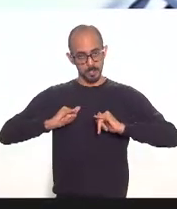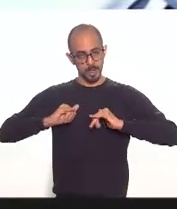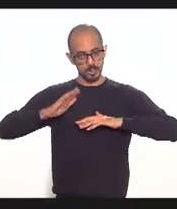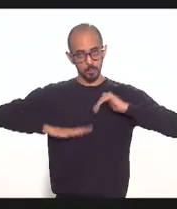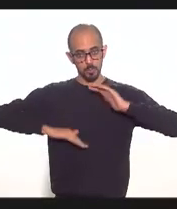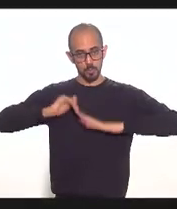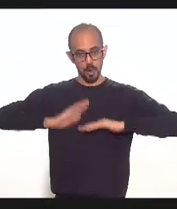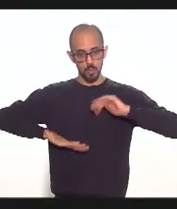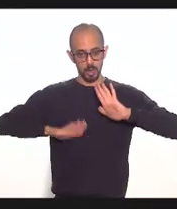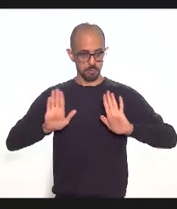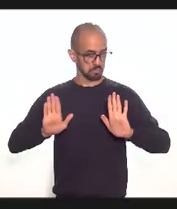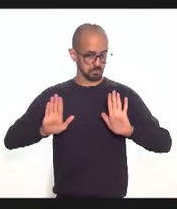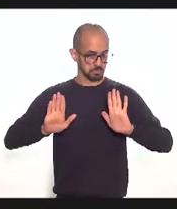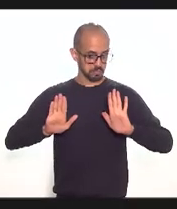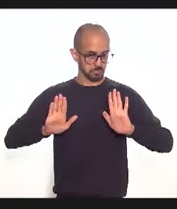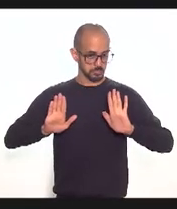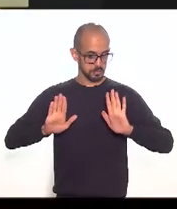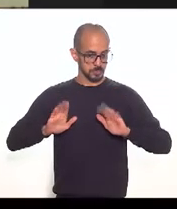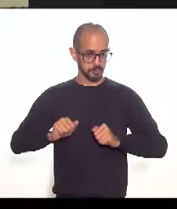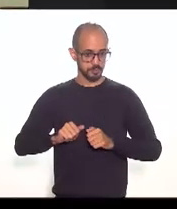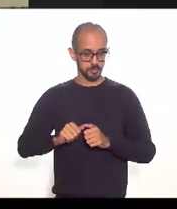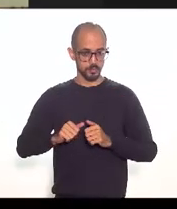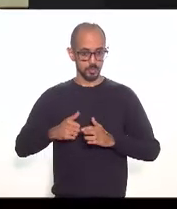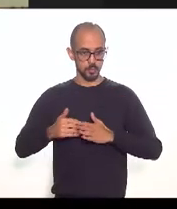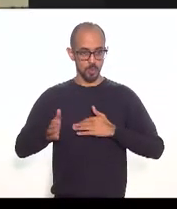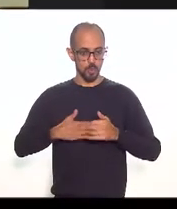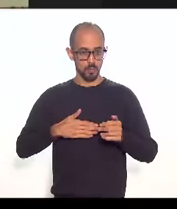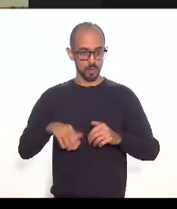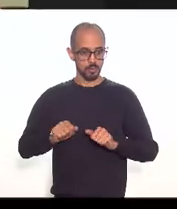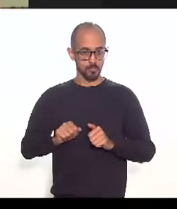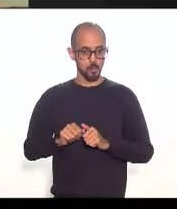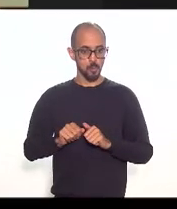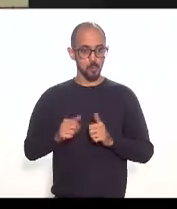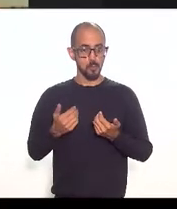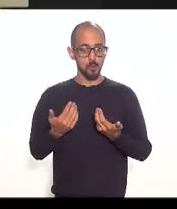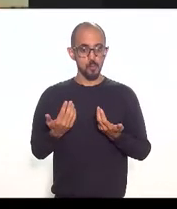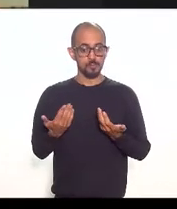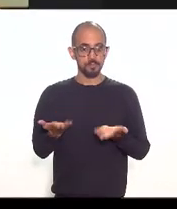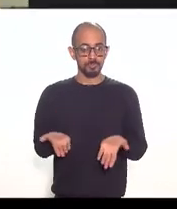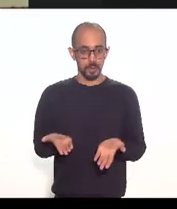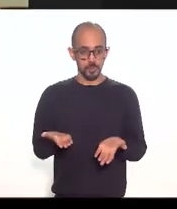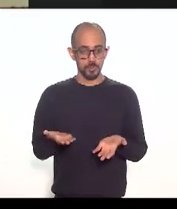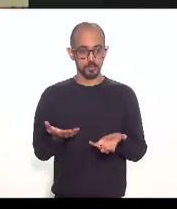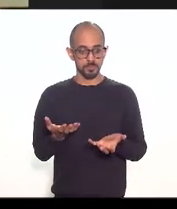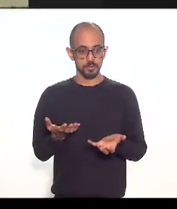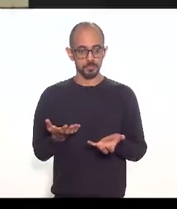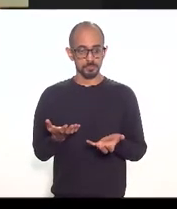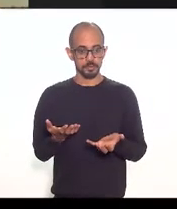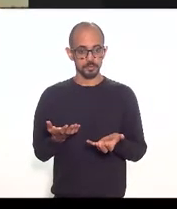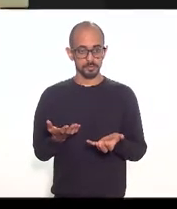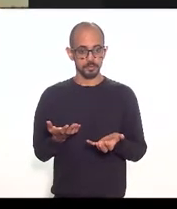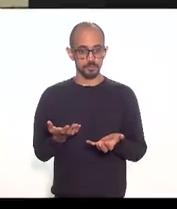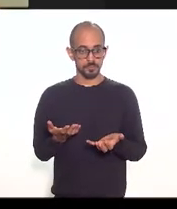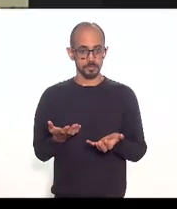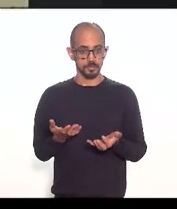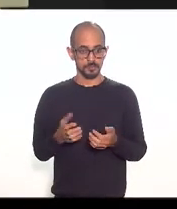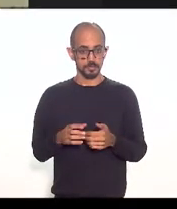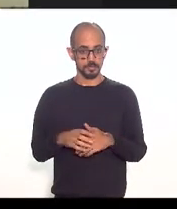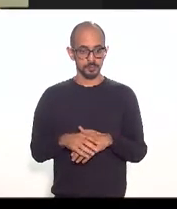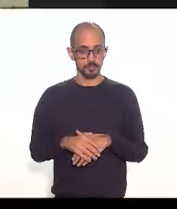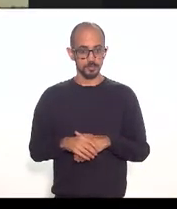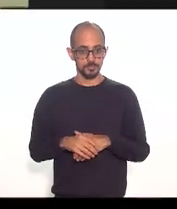ordem então queria passar a doutora Cláudia pra mim você está onde eu estou